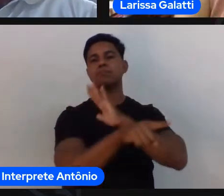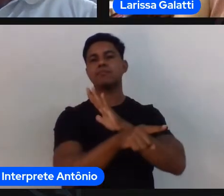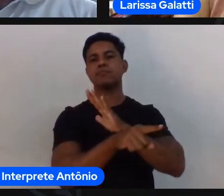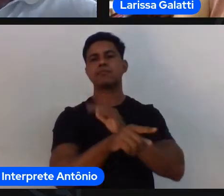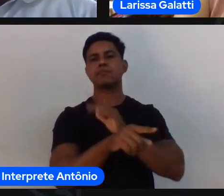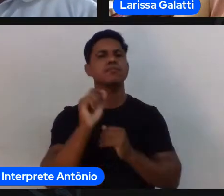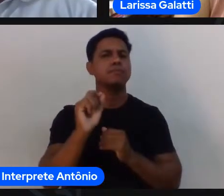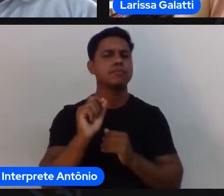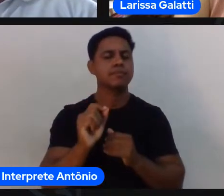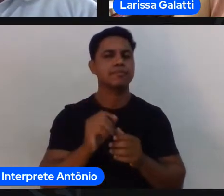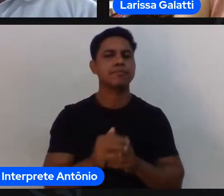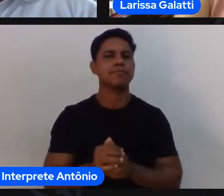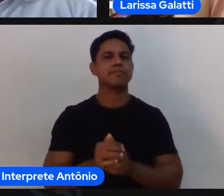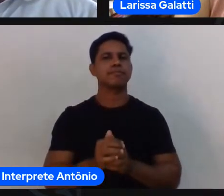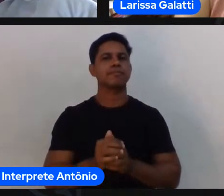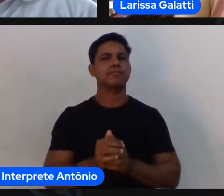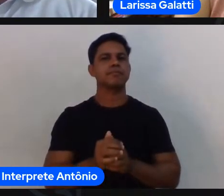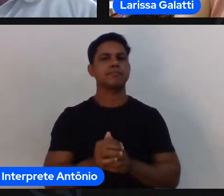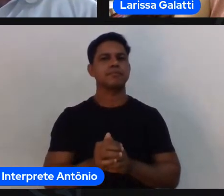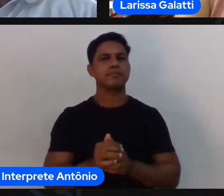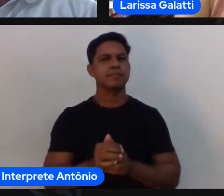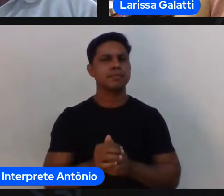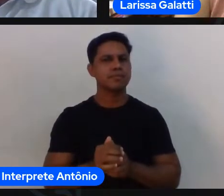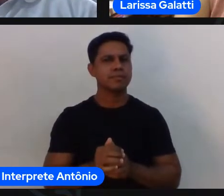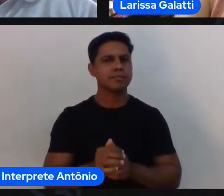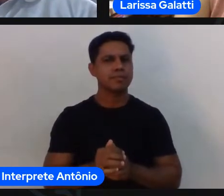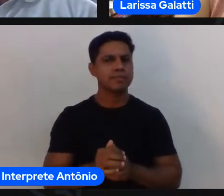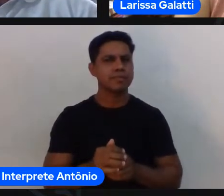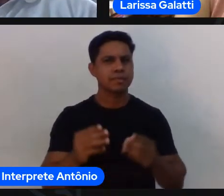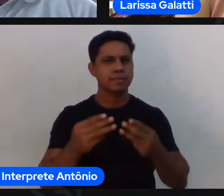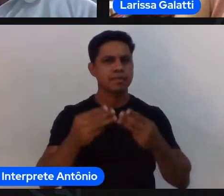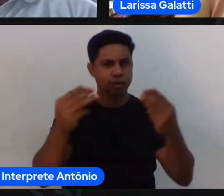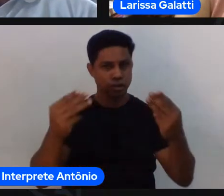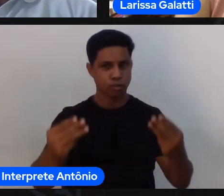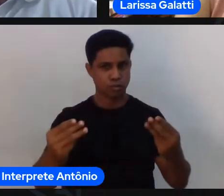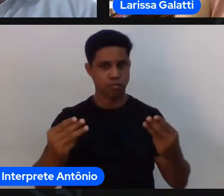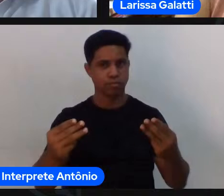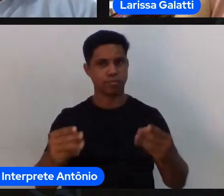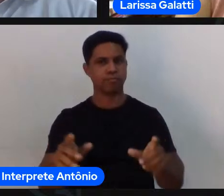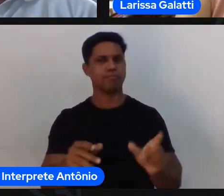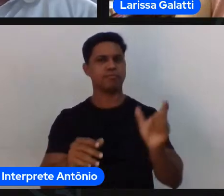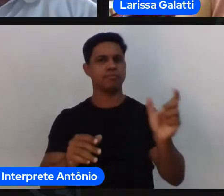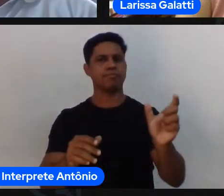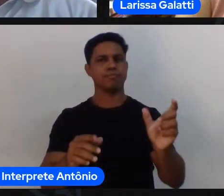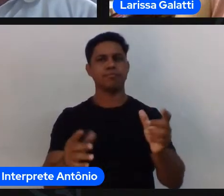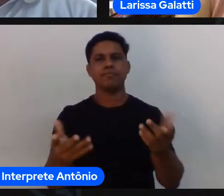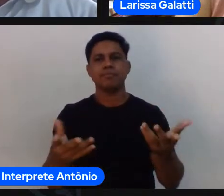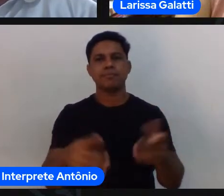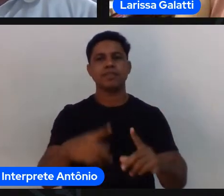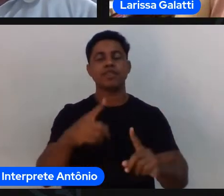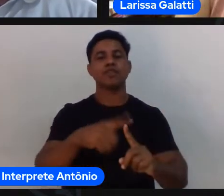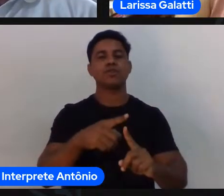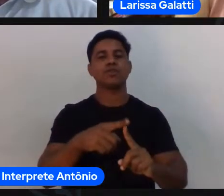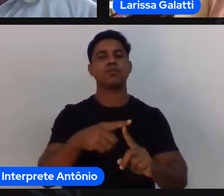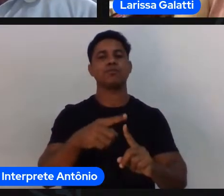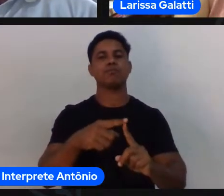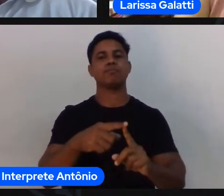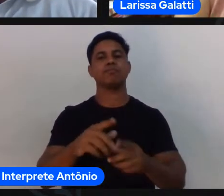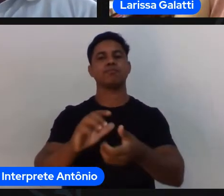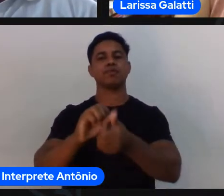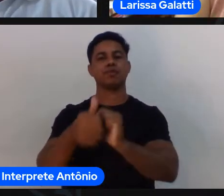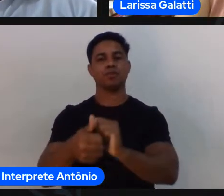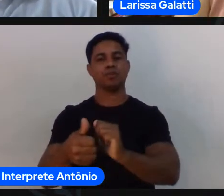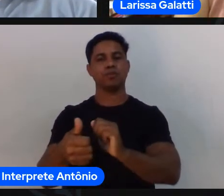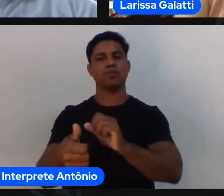ele é um modelo né que se chama Teaching Games for Understanding ou ensino do jogo para compreensão em português que ele vai